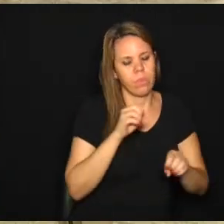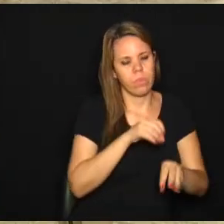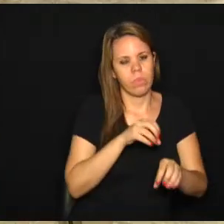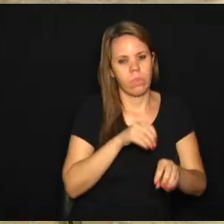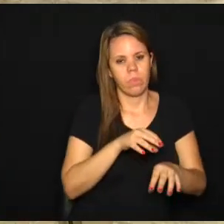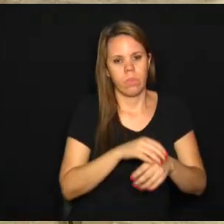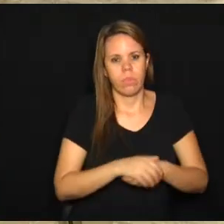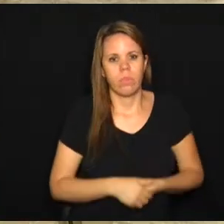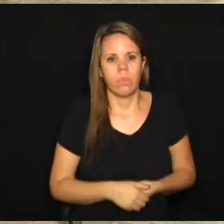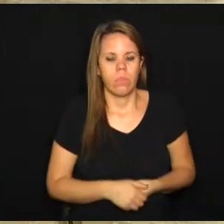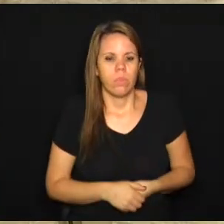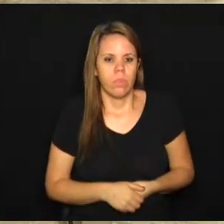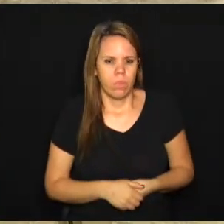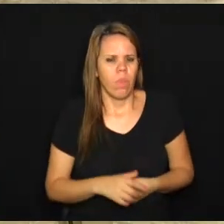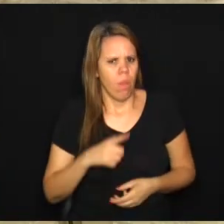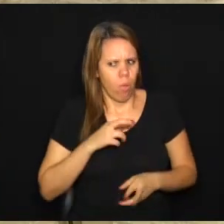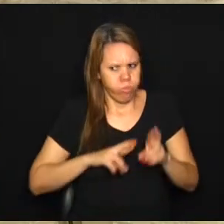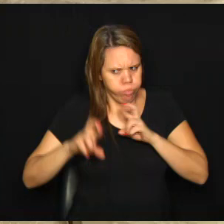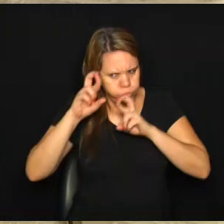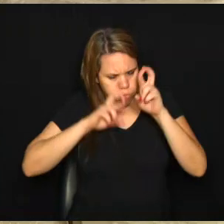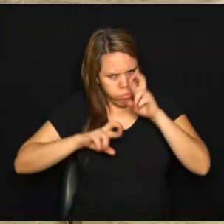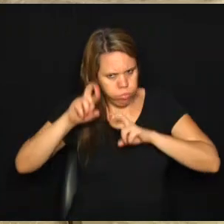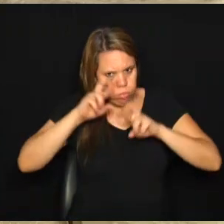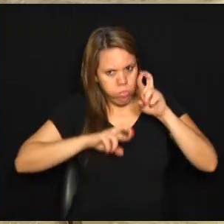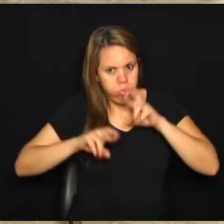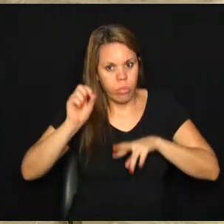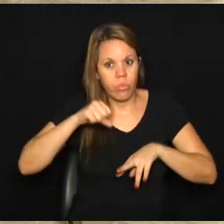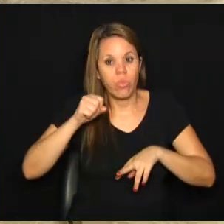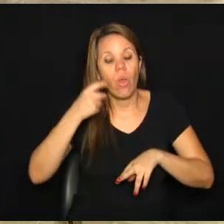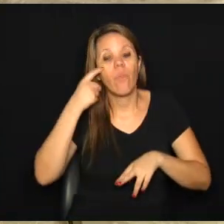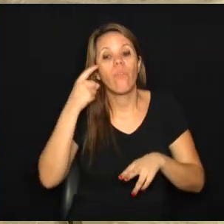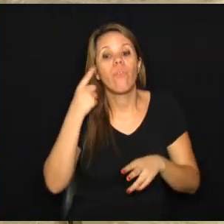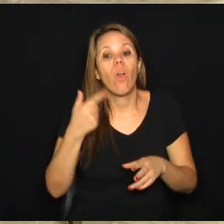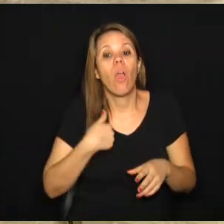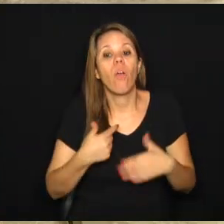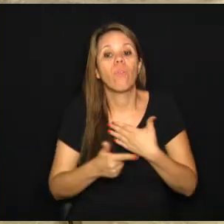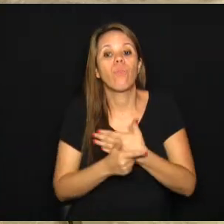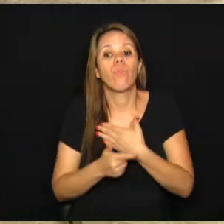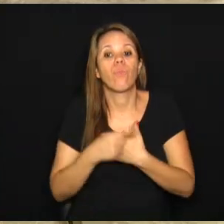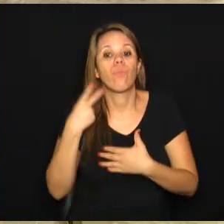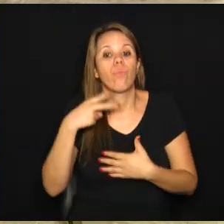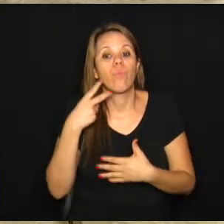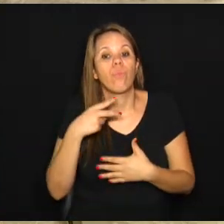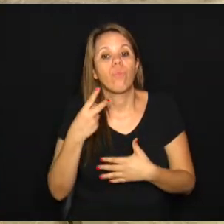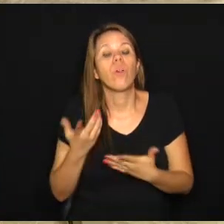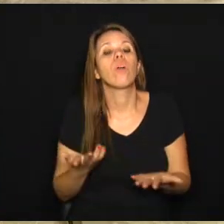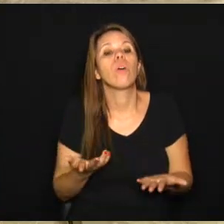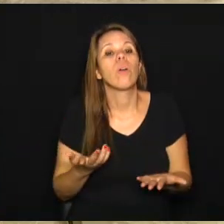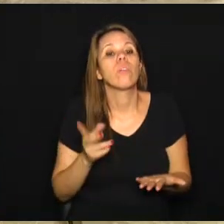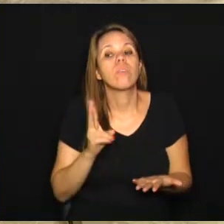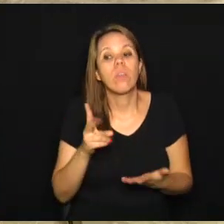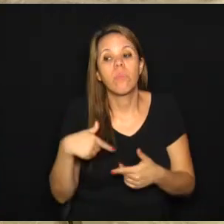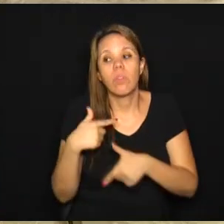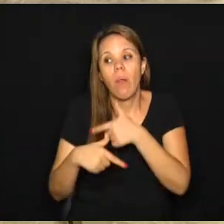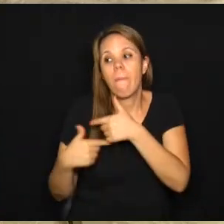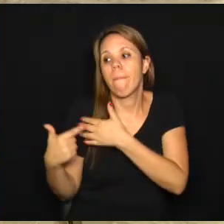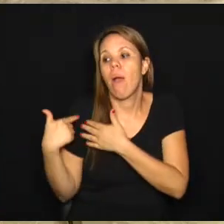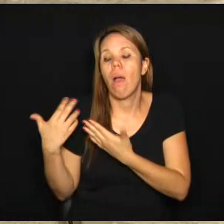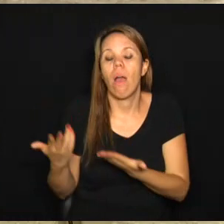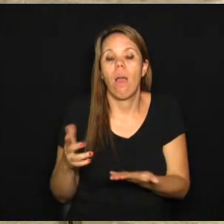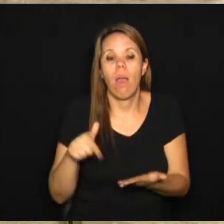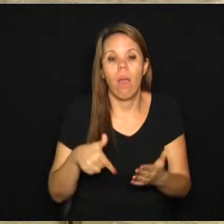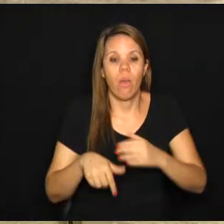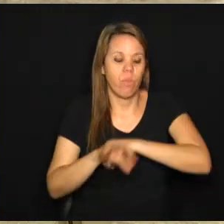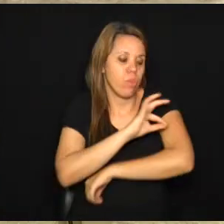E temos que fiscalizar. Na função de vereador, a prerrogativa é fiscalizar o executivo e